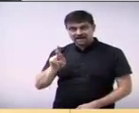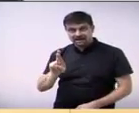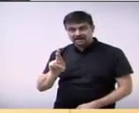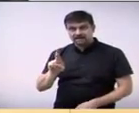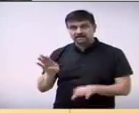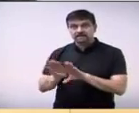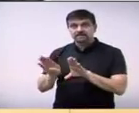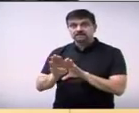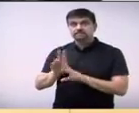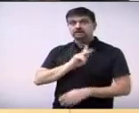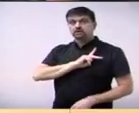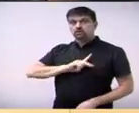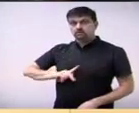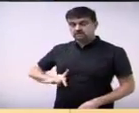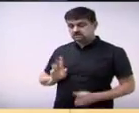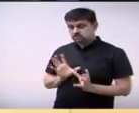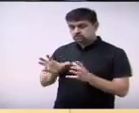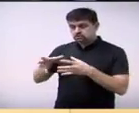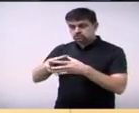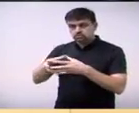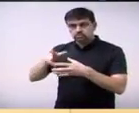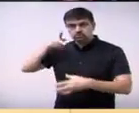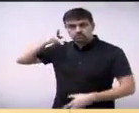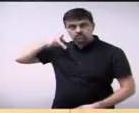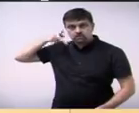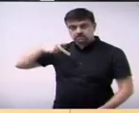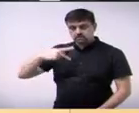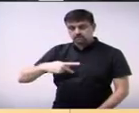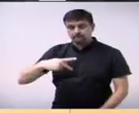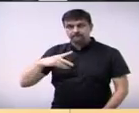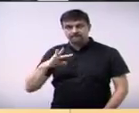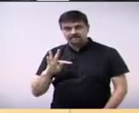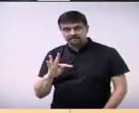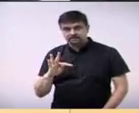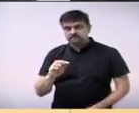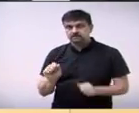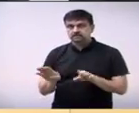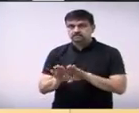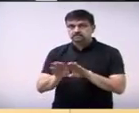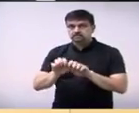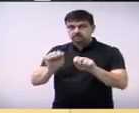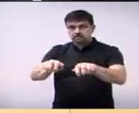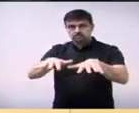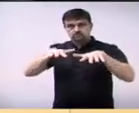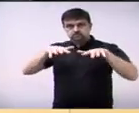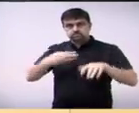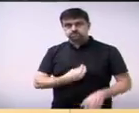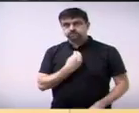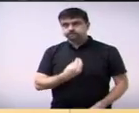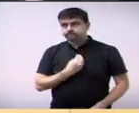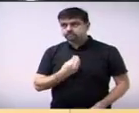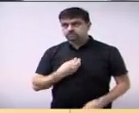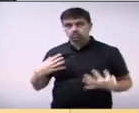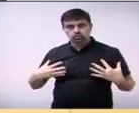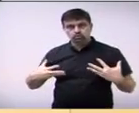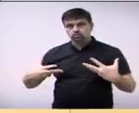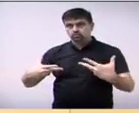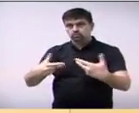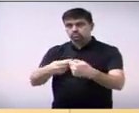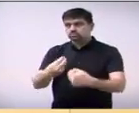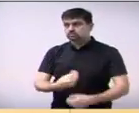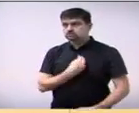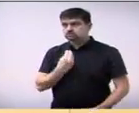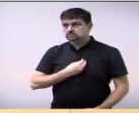presidente do PT. Gostaria de cumprimentar e agradecer a presença dos senhores, da população, dos diretores, dos